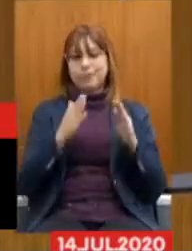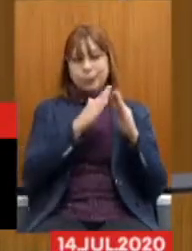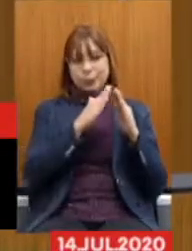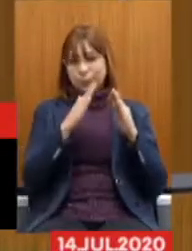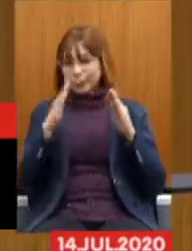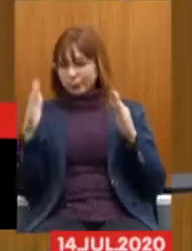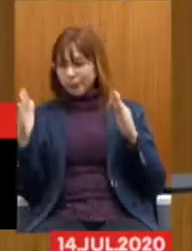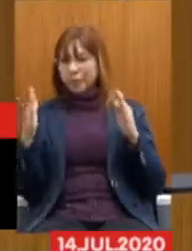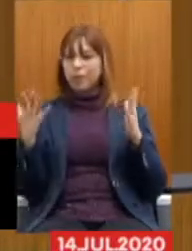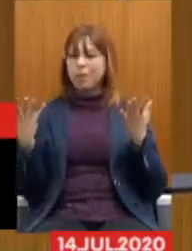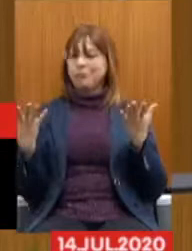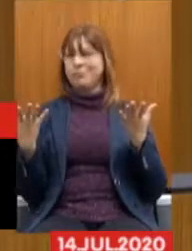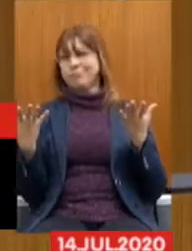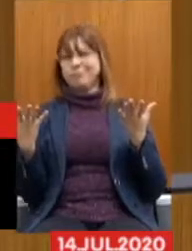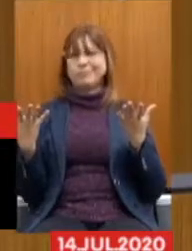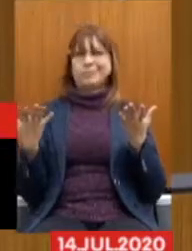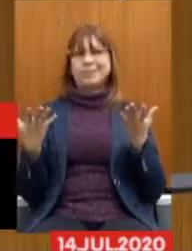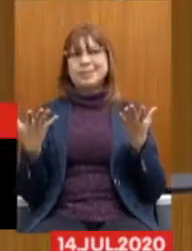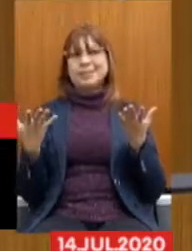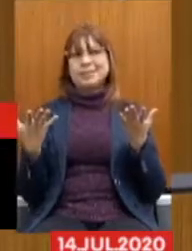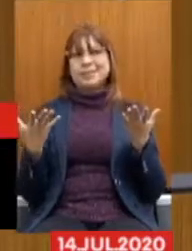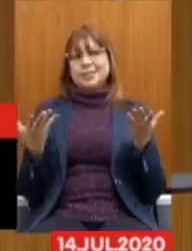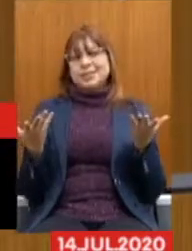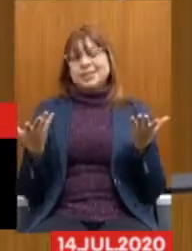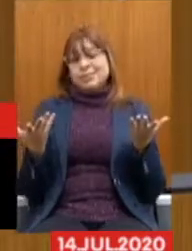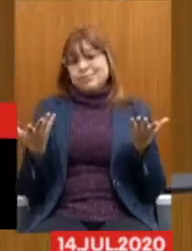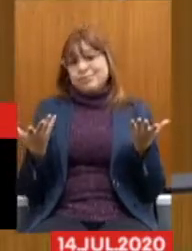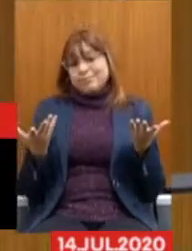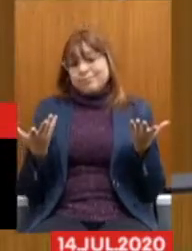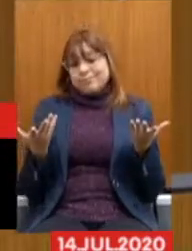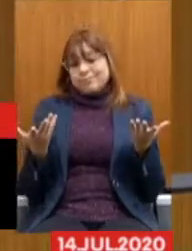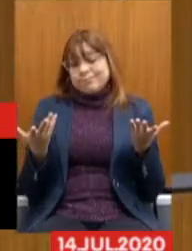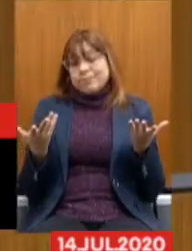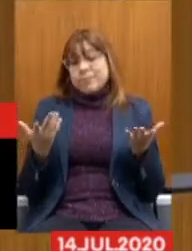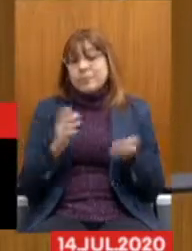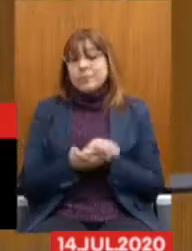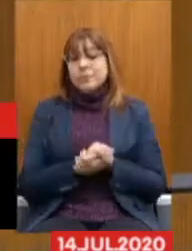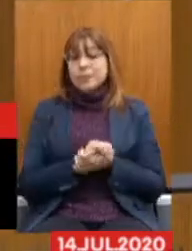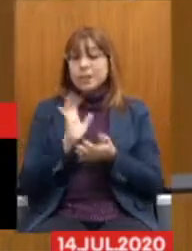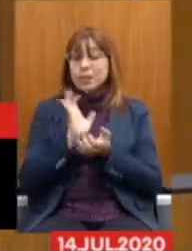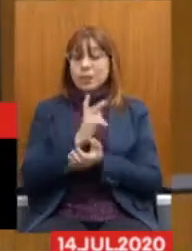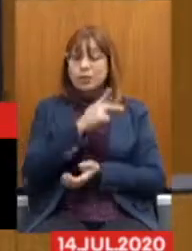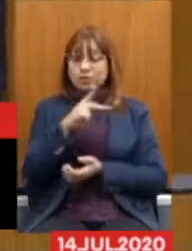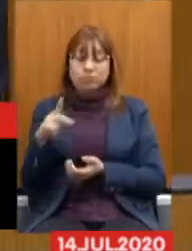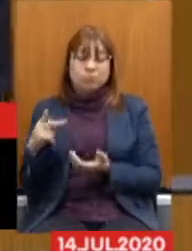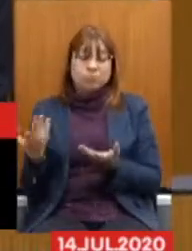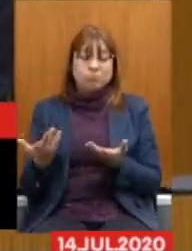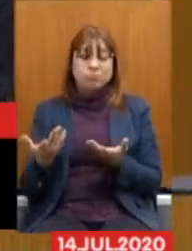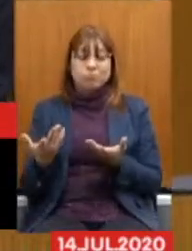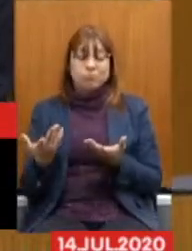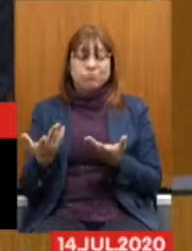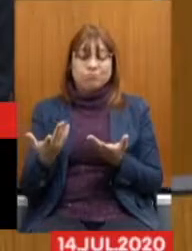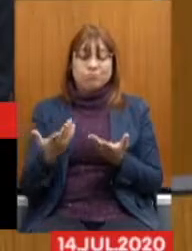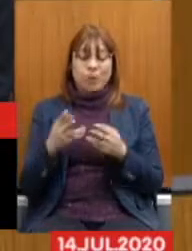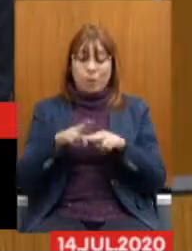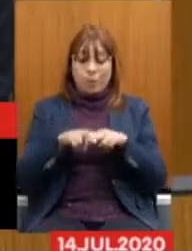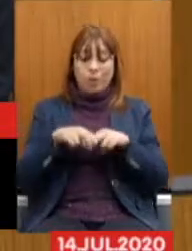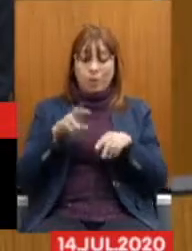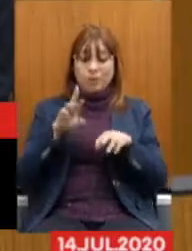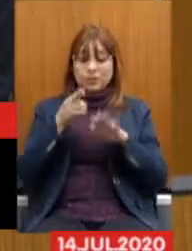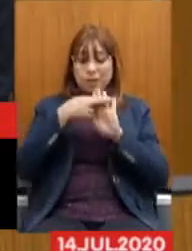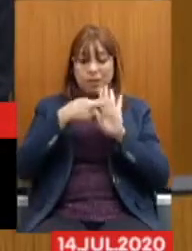estão numa condição muito peculiar, por conta das regras de transição